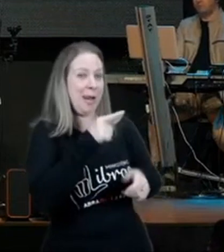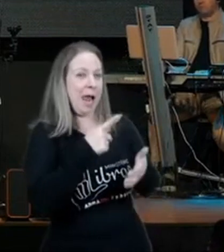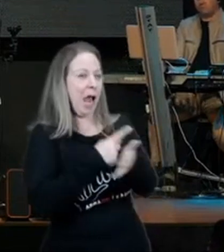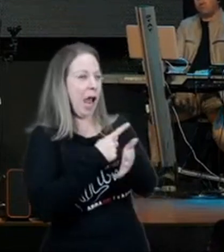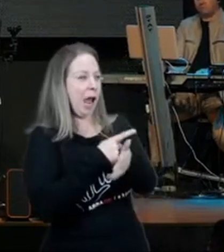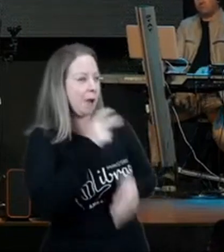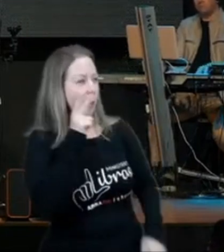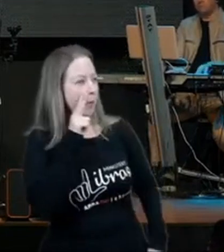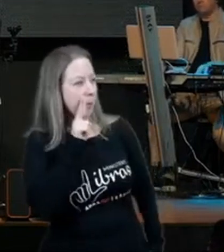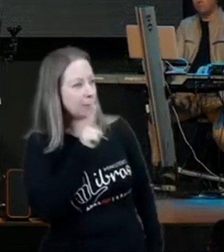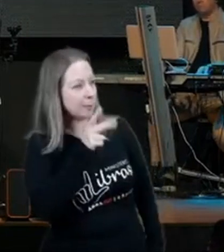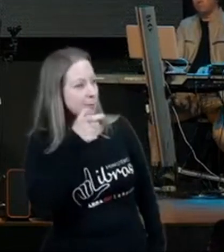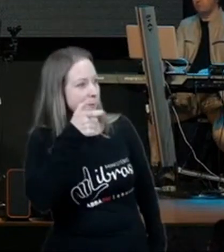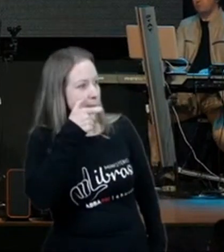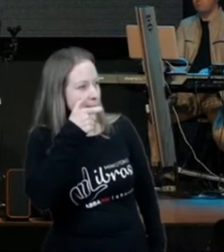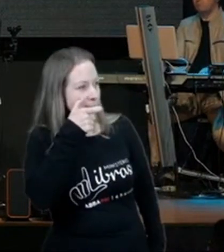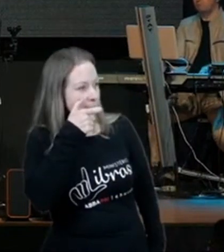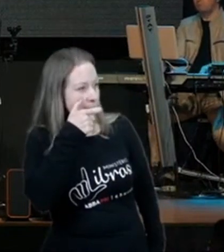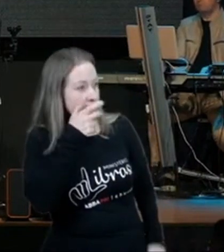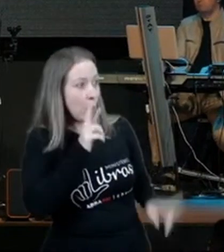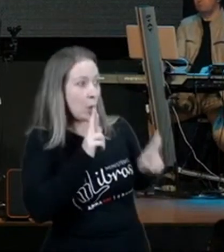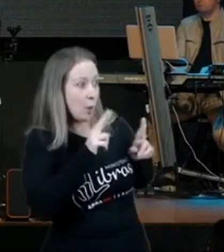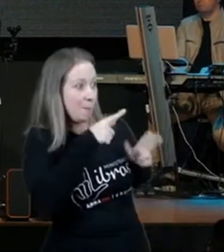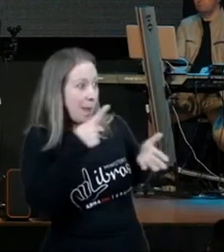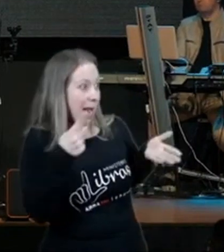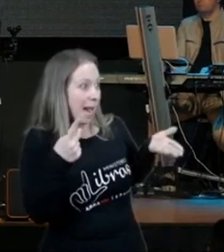tem gente que fica observando as minhas filhas, para esperando elas errar,